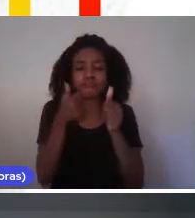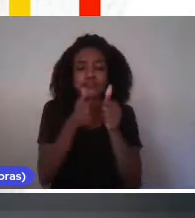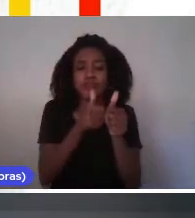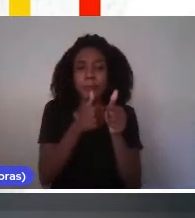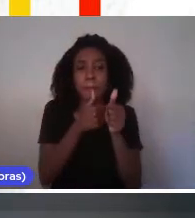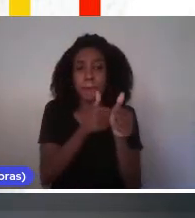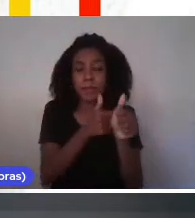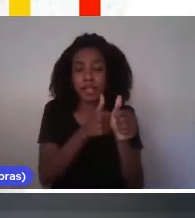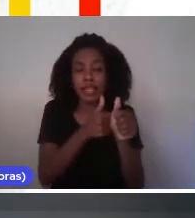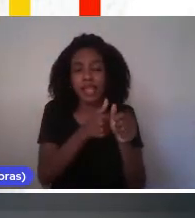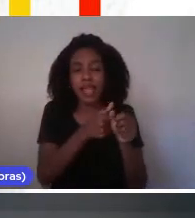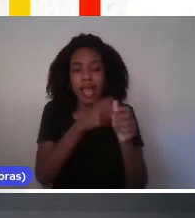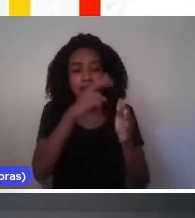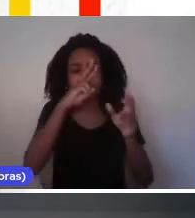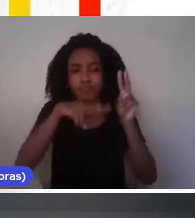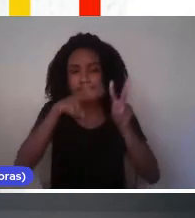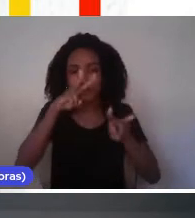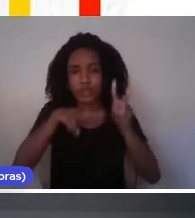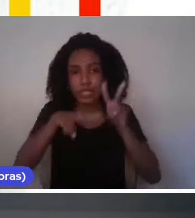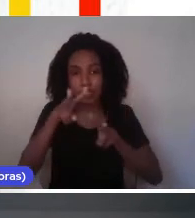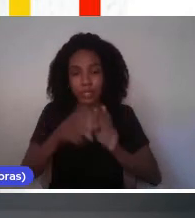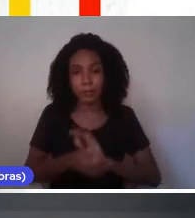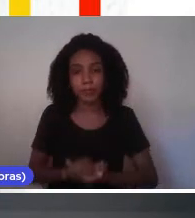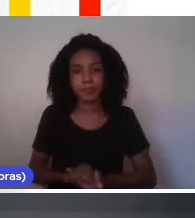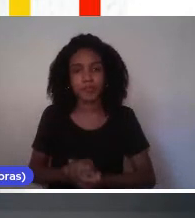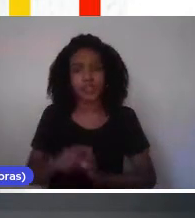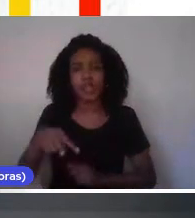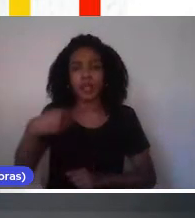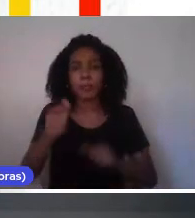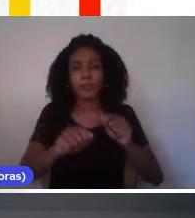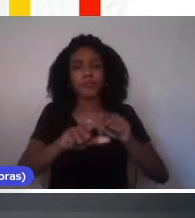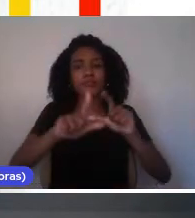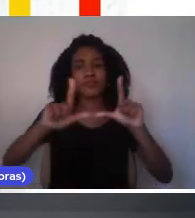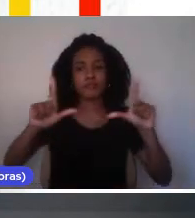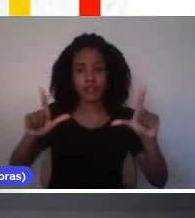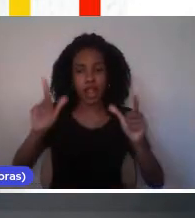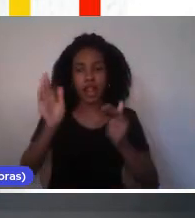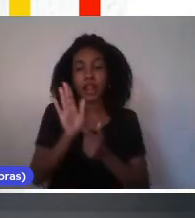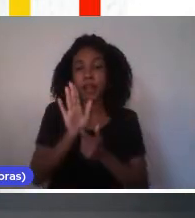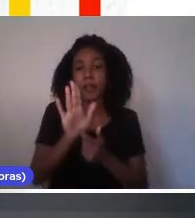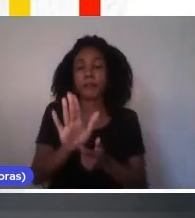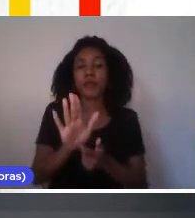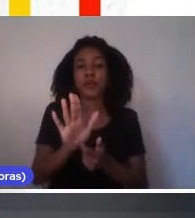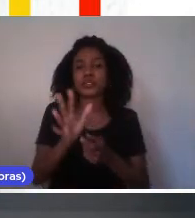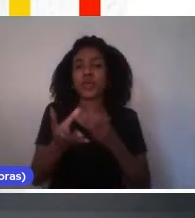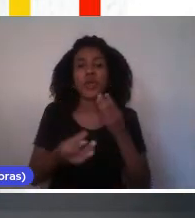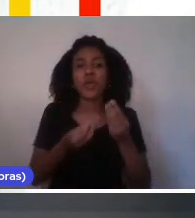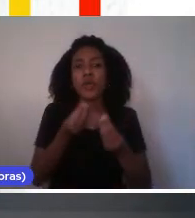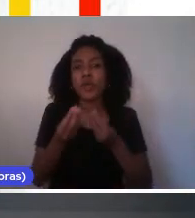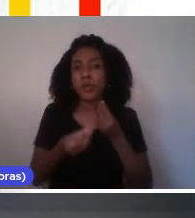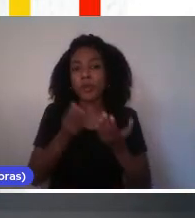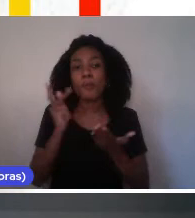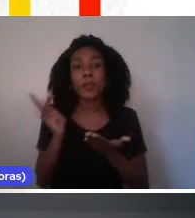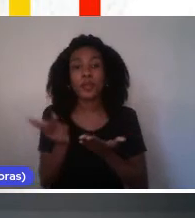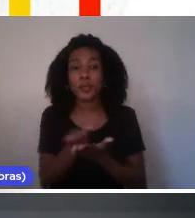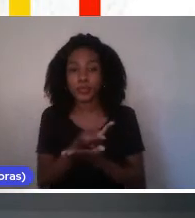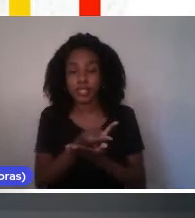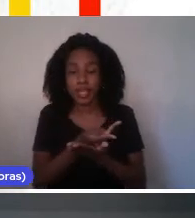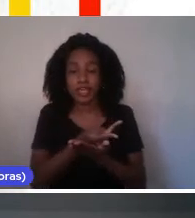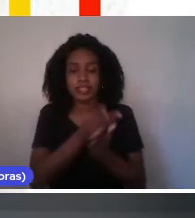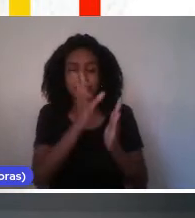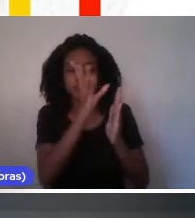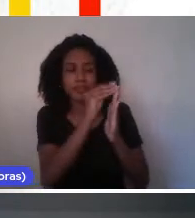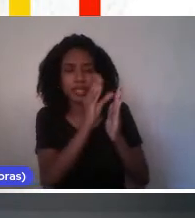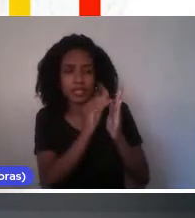No outro slide, mostra como será realizada a avaliação do